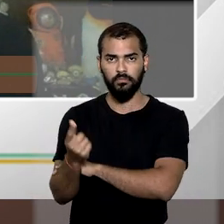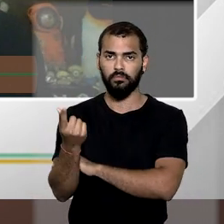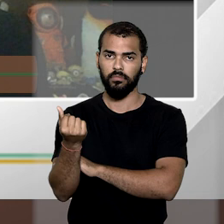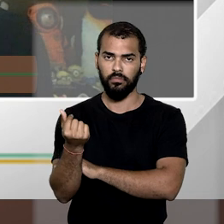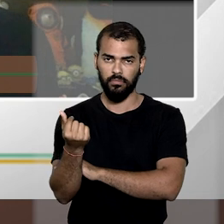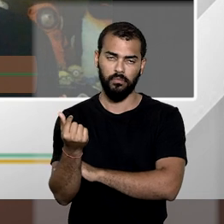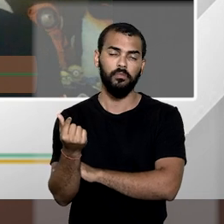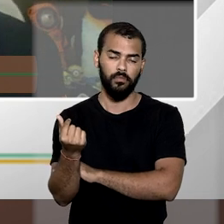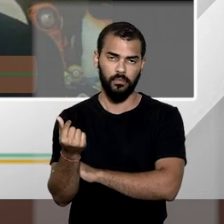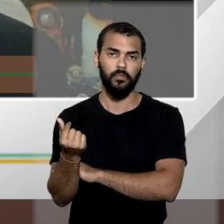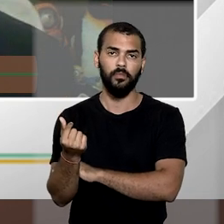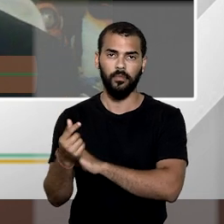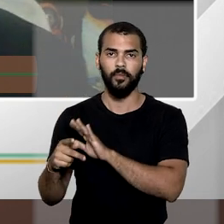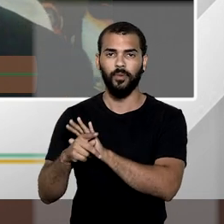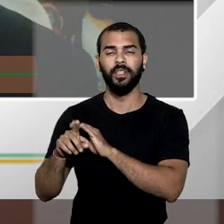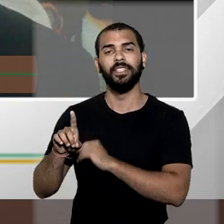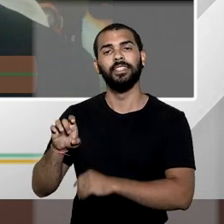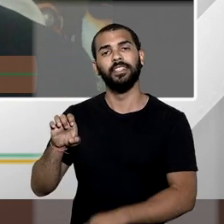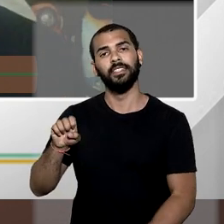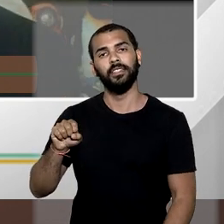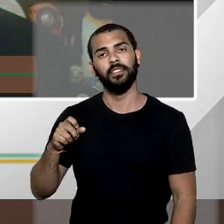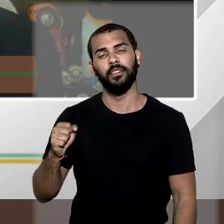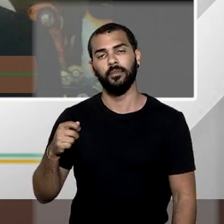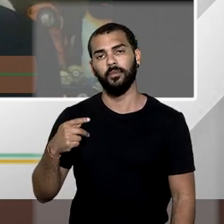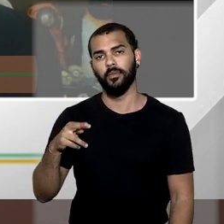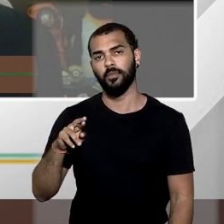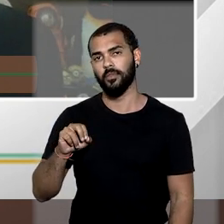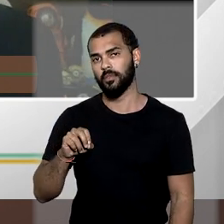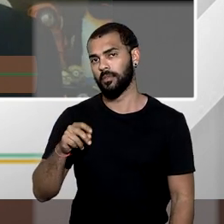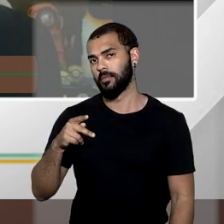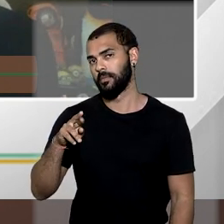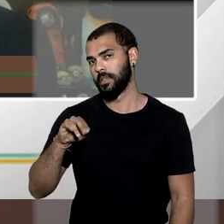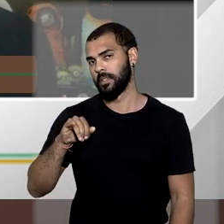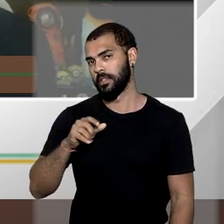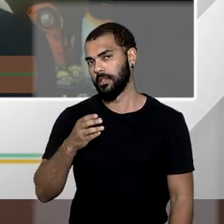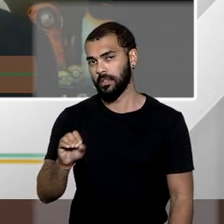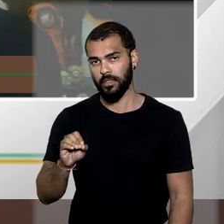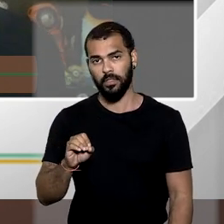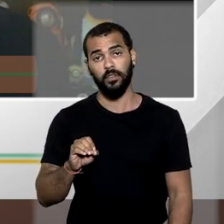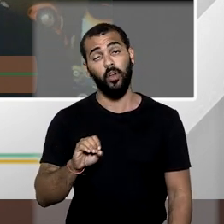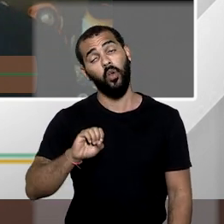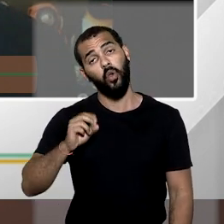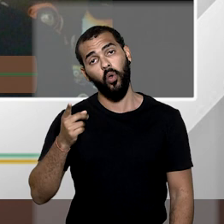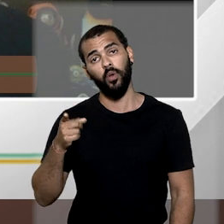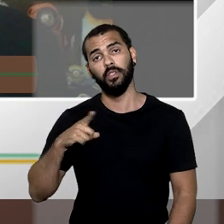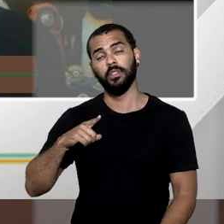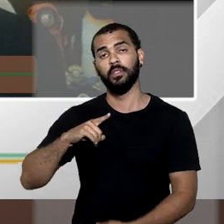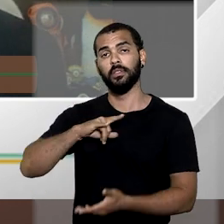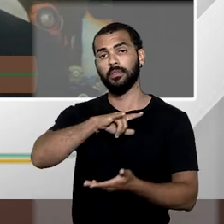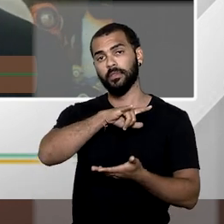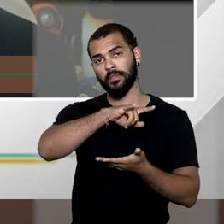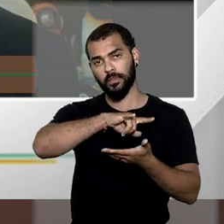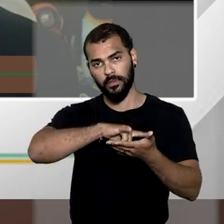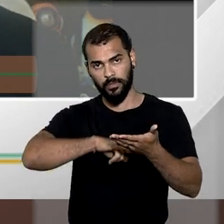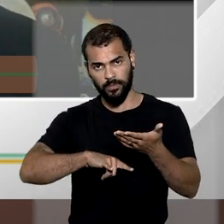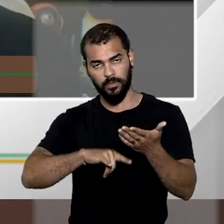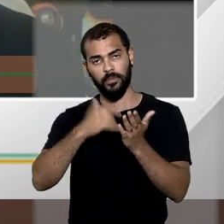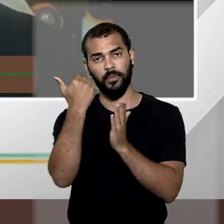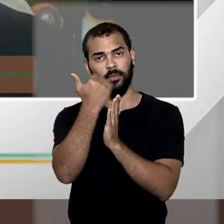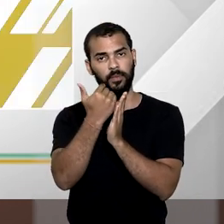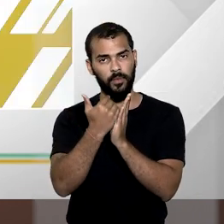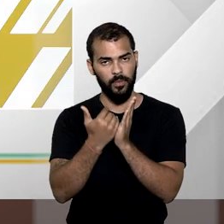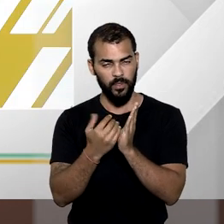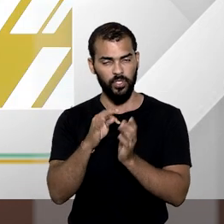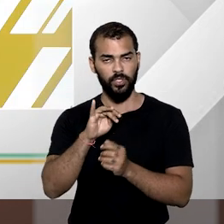desapropriação comum e ela é, na realidade, satisfeita em títulos da dívida pública no caso da desapropriação